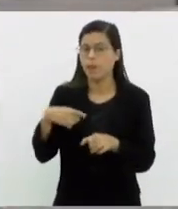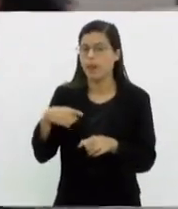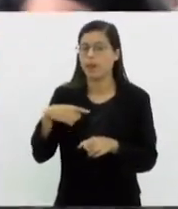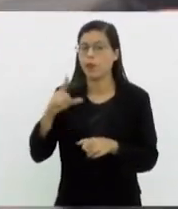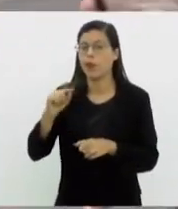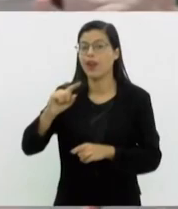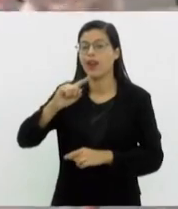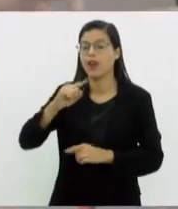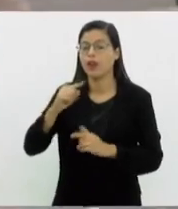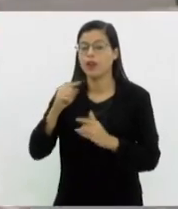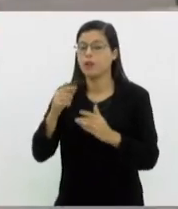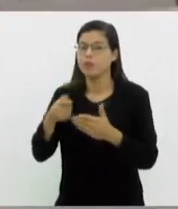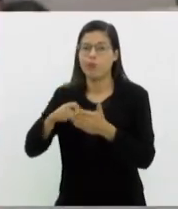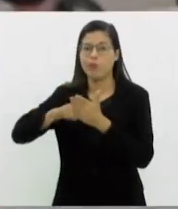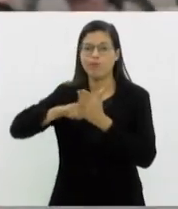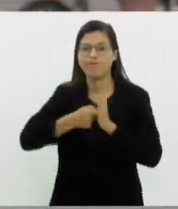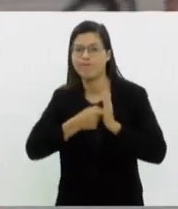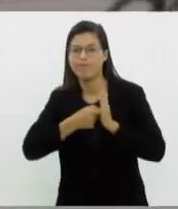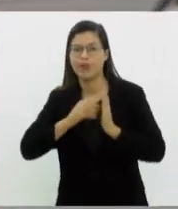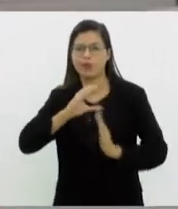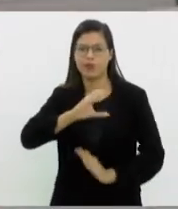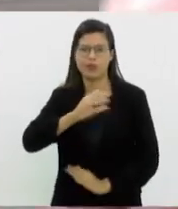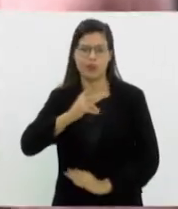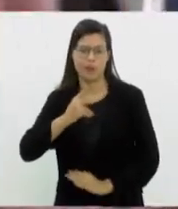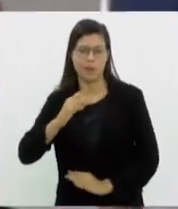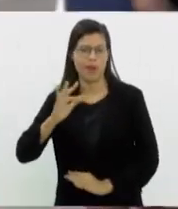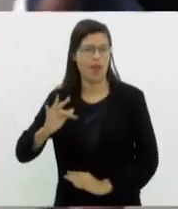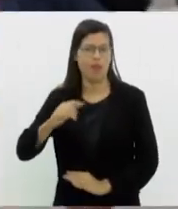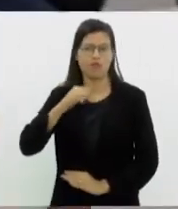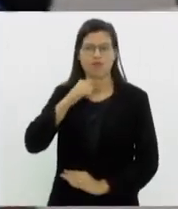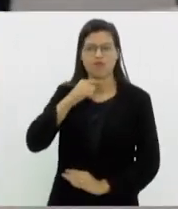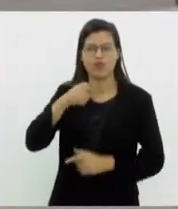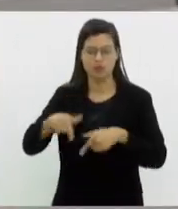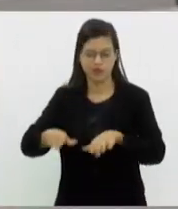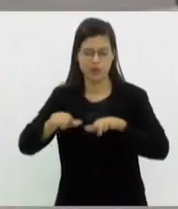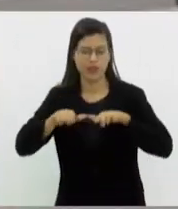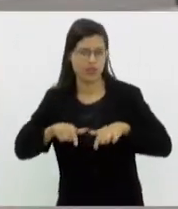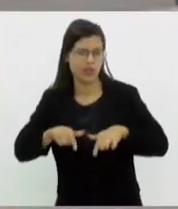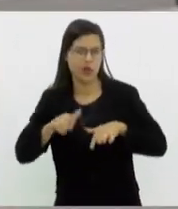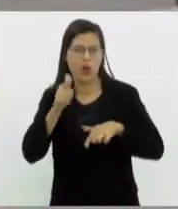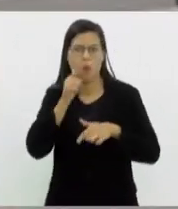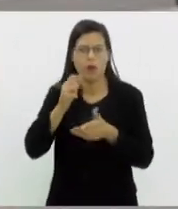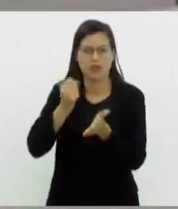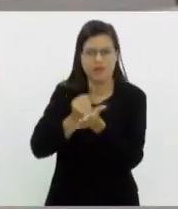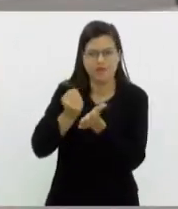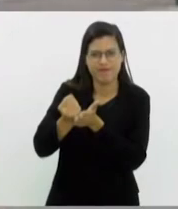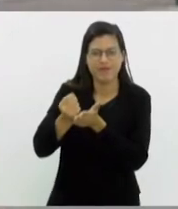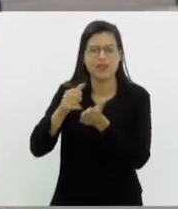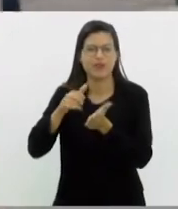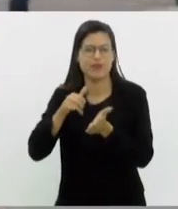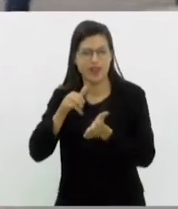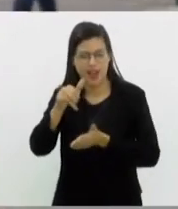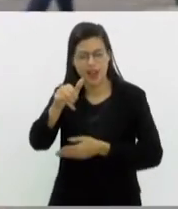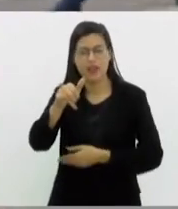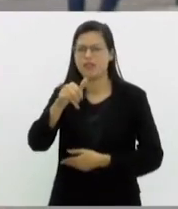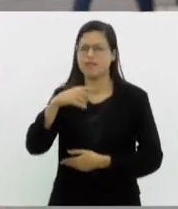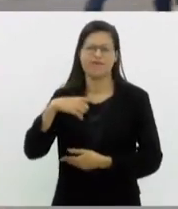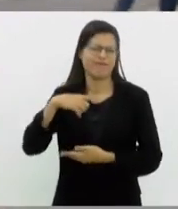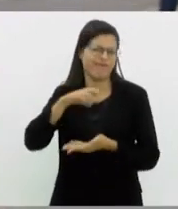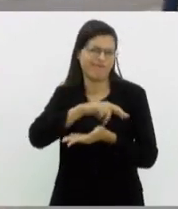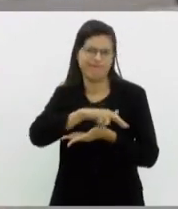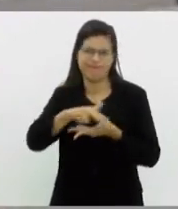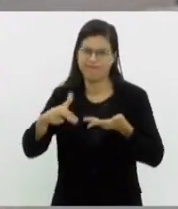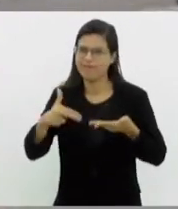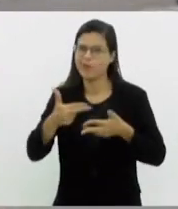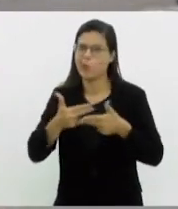suspensão ou cancelamento do CPF, não consegue certidões para emitir passaporte. Tem uma série de irregularidades que podem